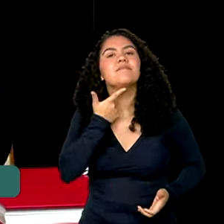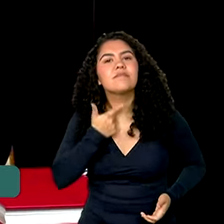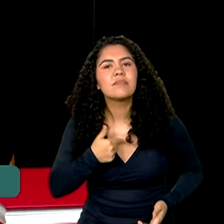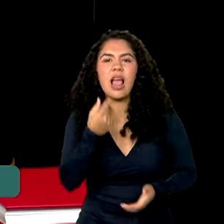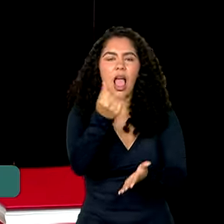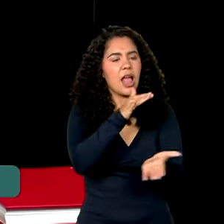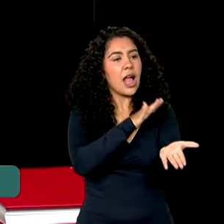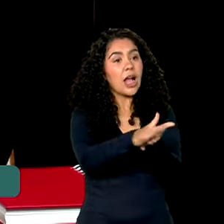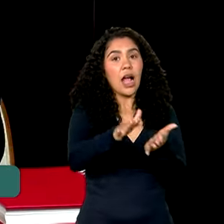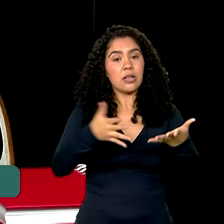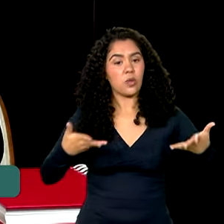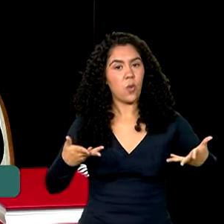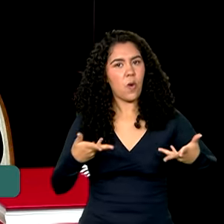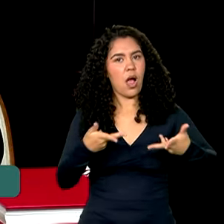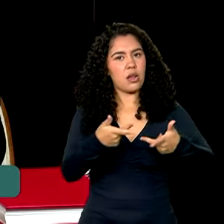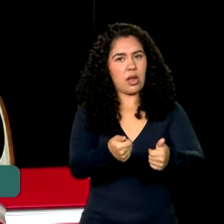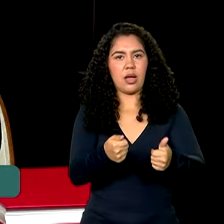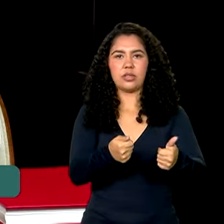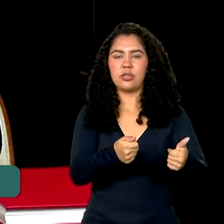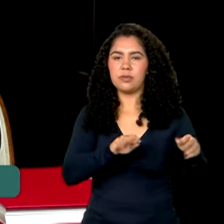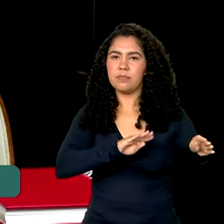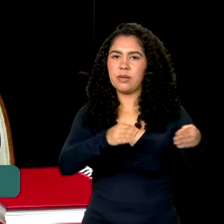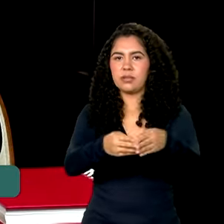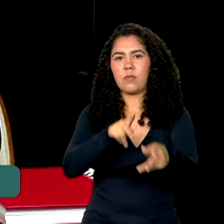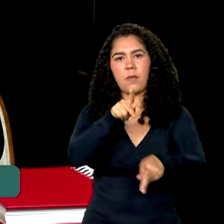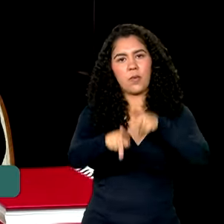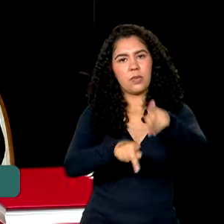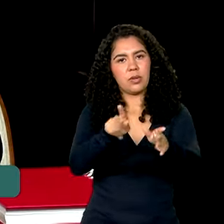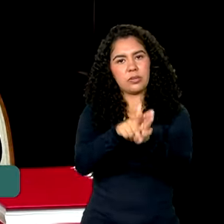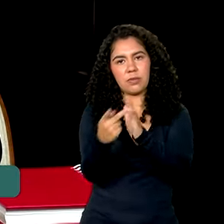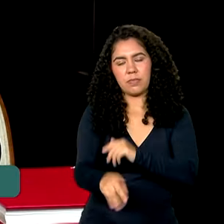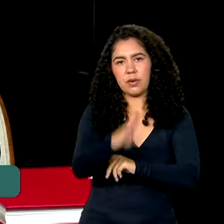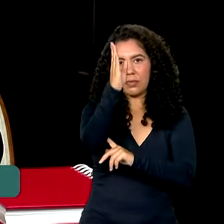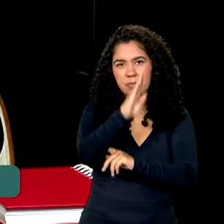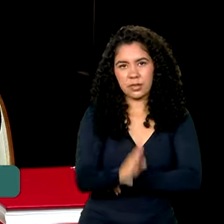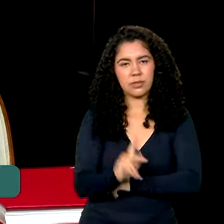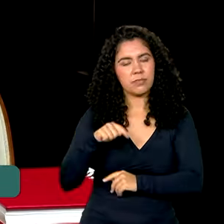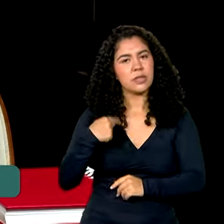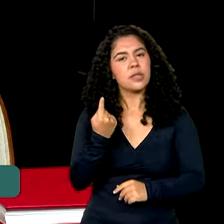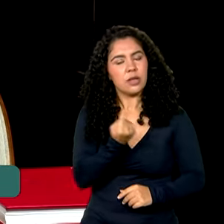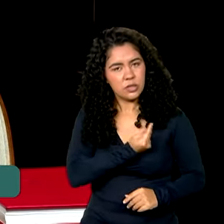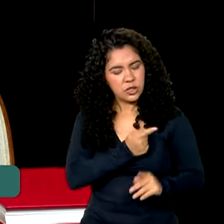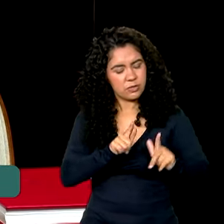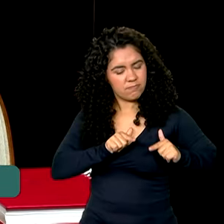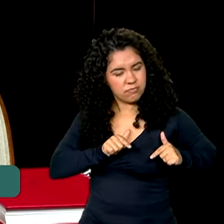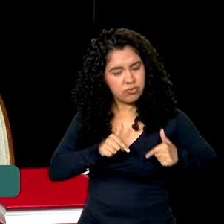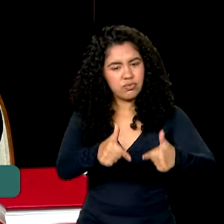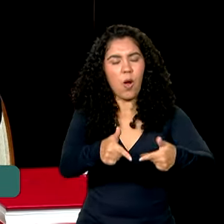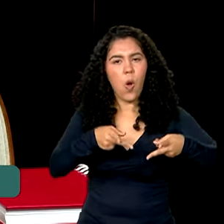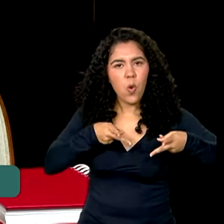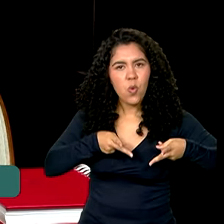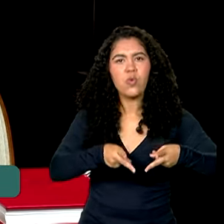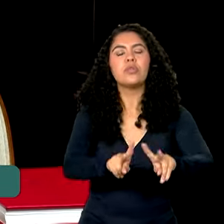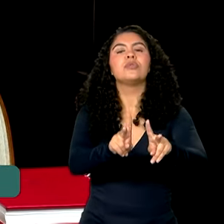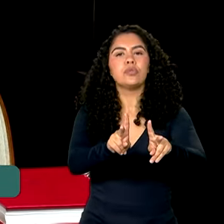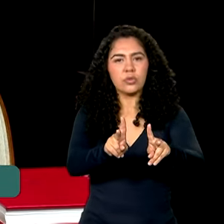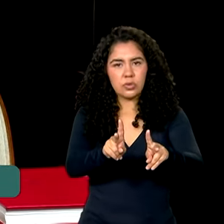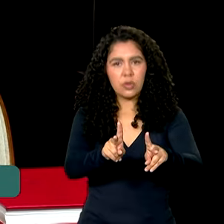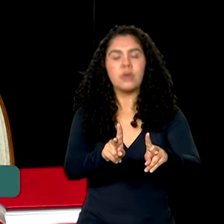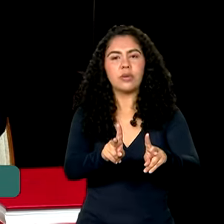gasto de qualidade com o povo brasileiro. E isso nós não abrimos mão. Nós vamos continuar aumentando